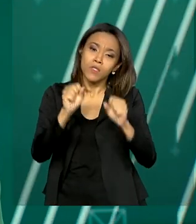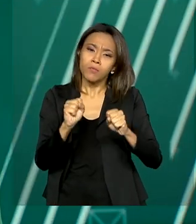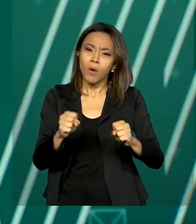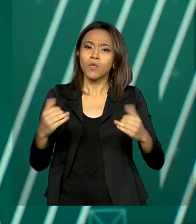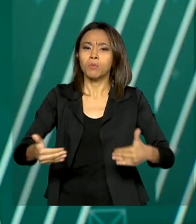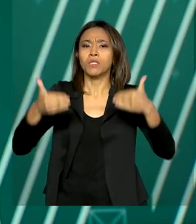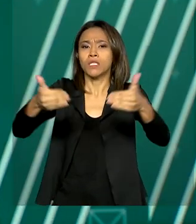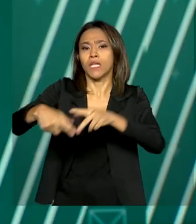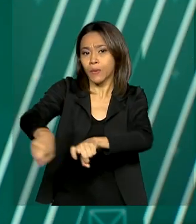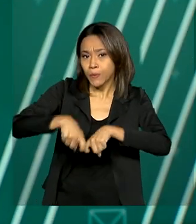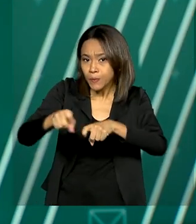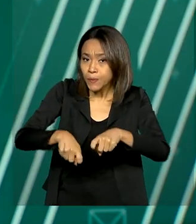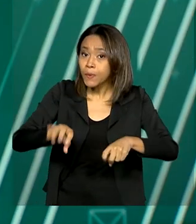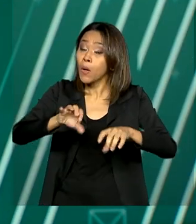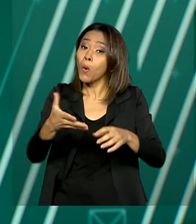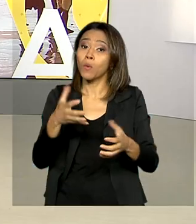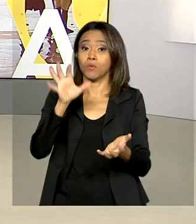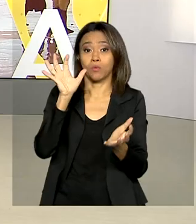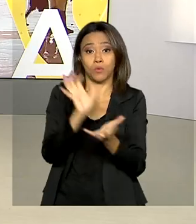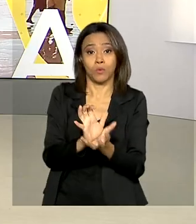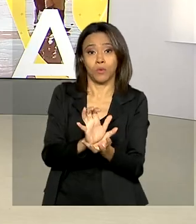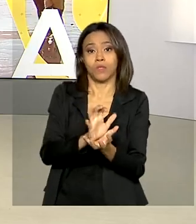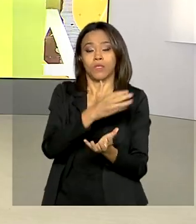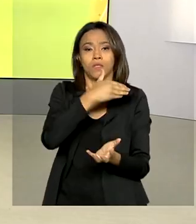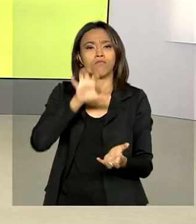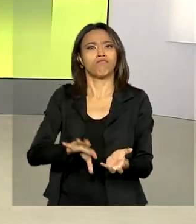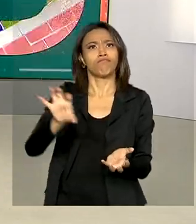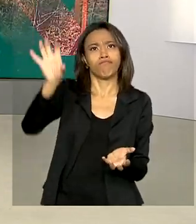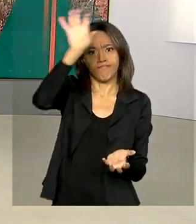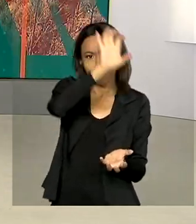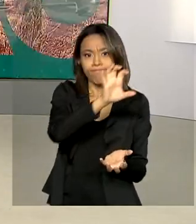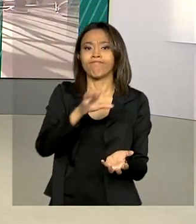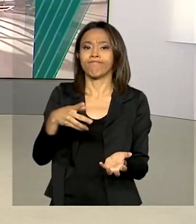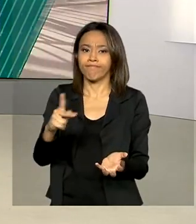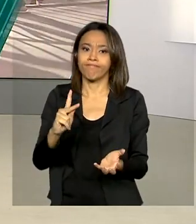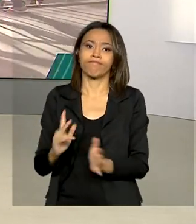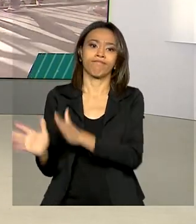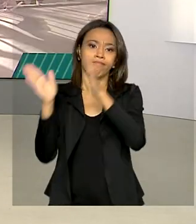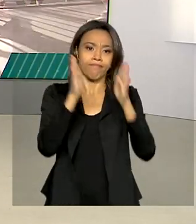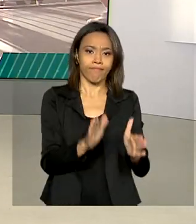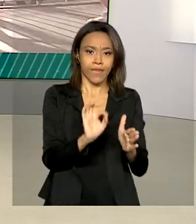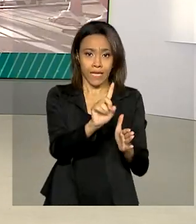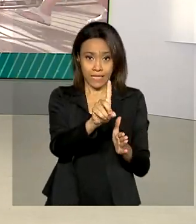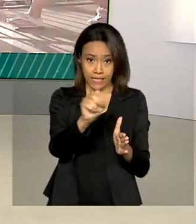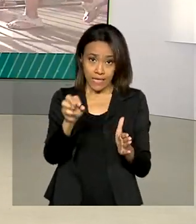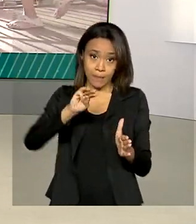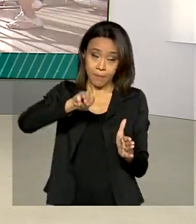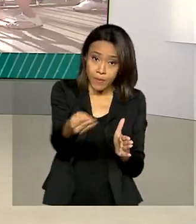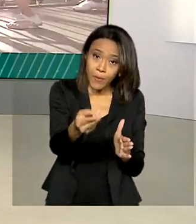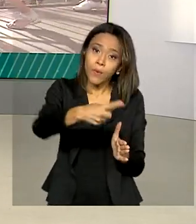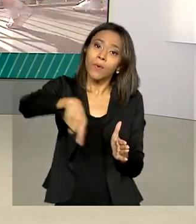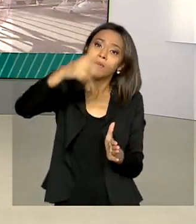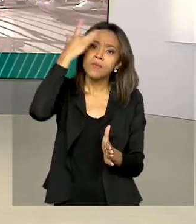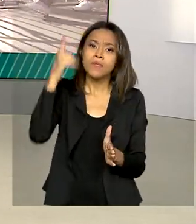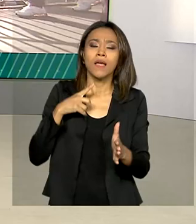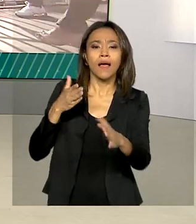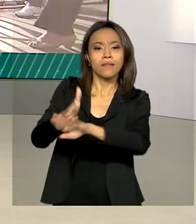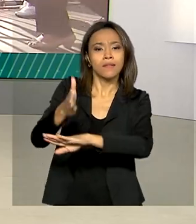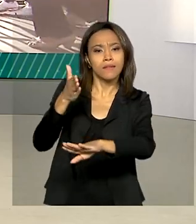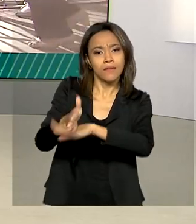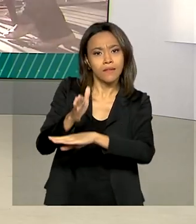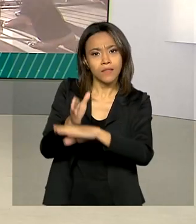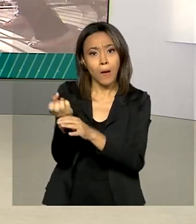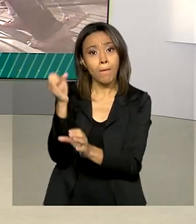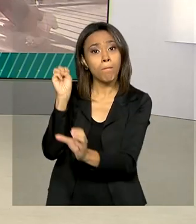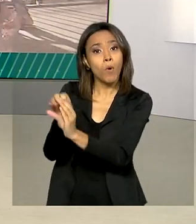sanitária animal de cada estado. 100 milhões de brasileiros já têm acesso à poupança social digital